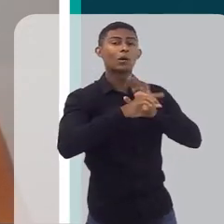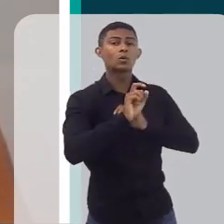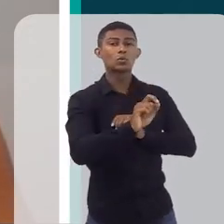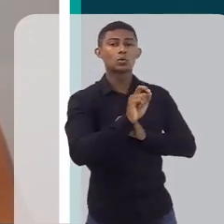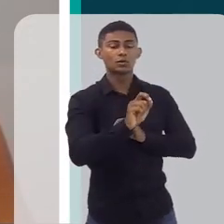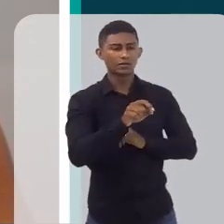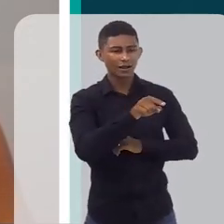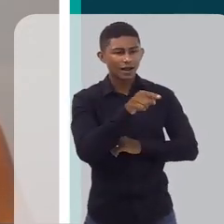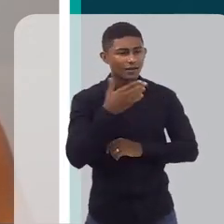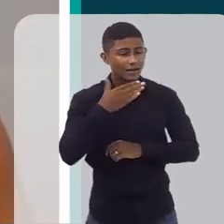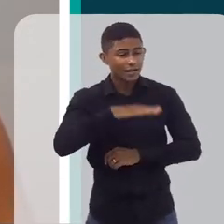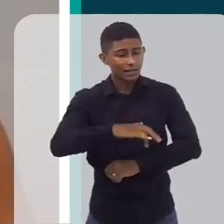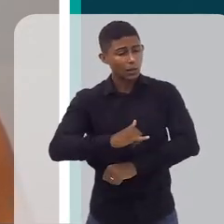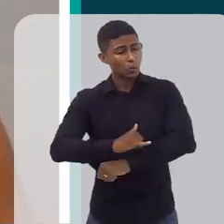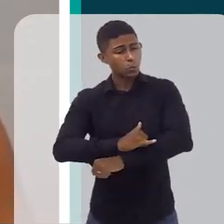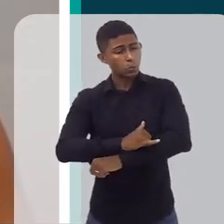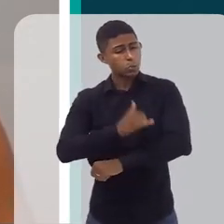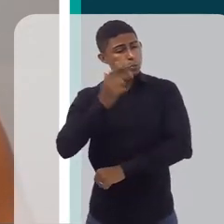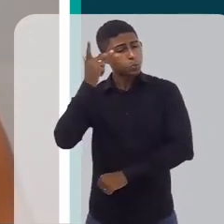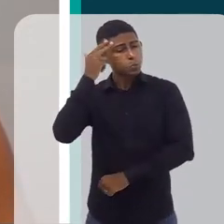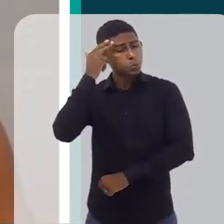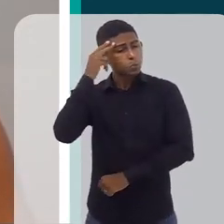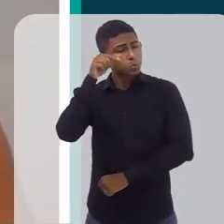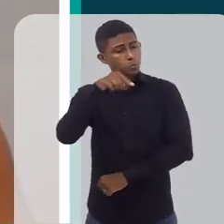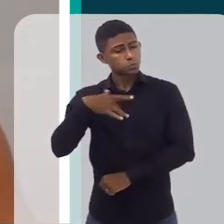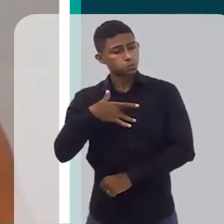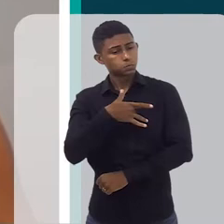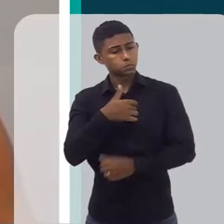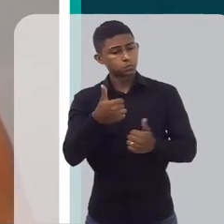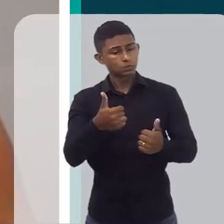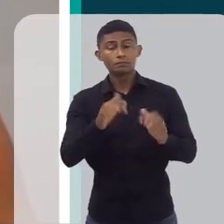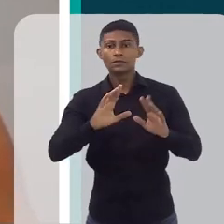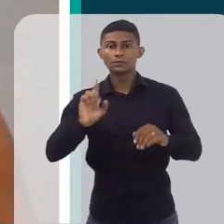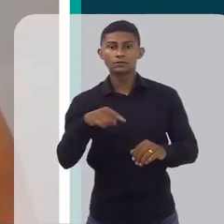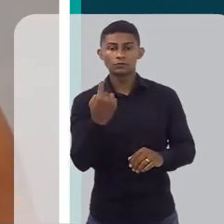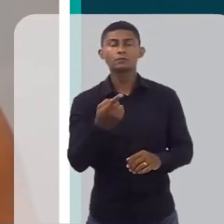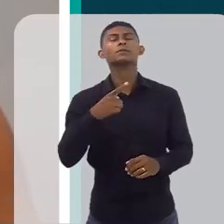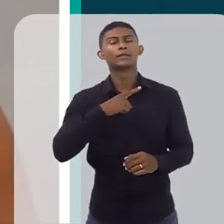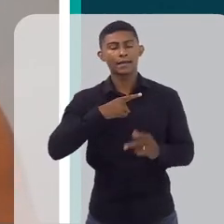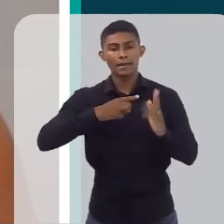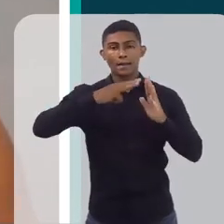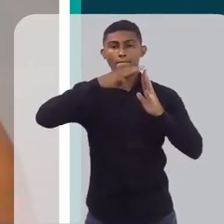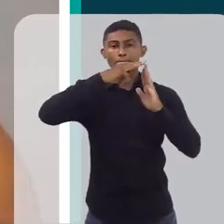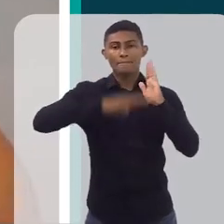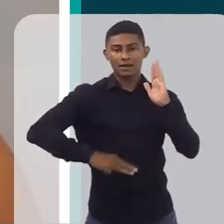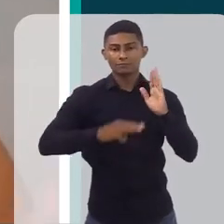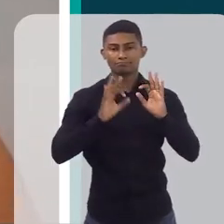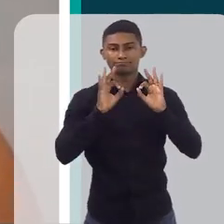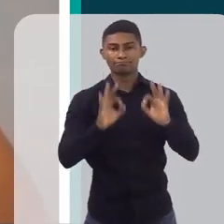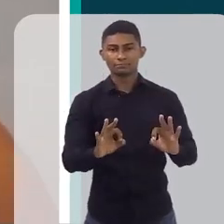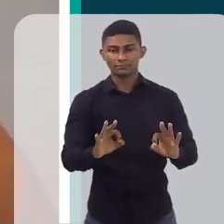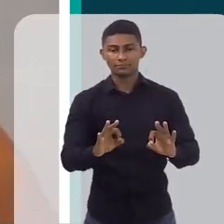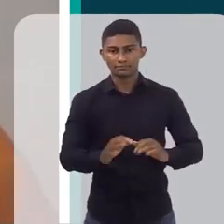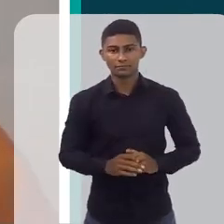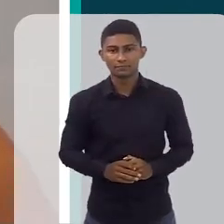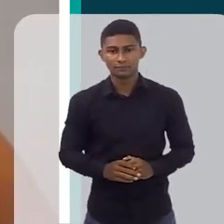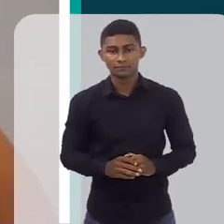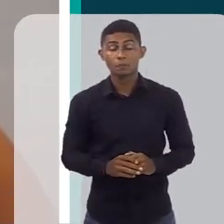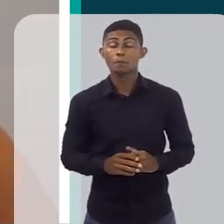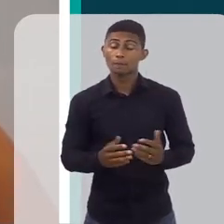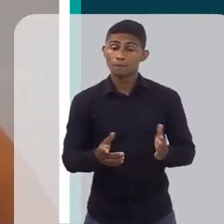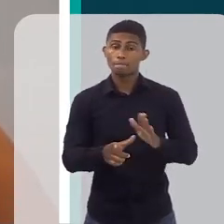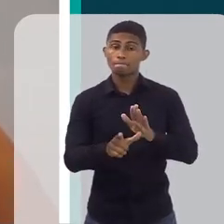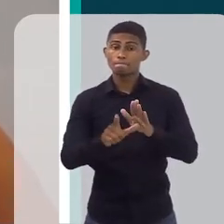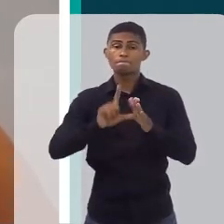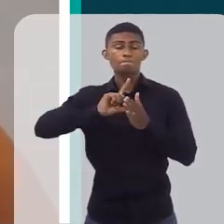criança saudável. Então, a gente tem um método de diagnóstico, então, por isso, primeiro, antes de falar